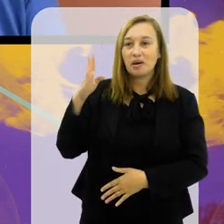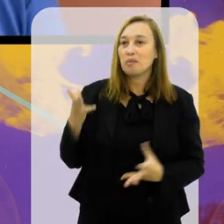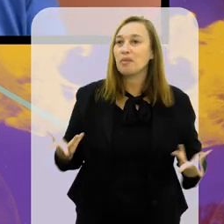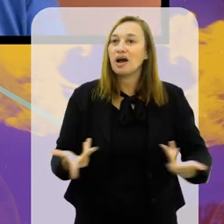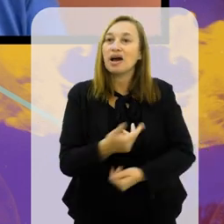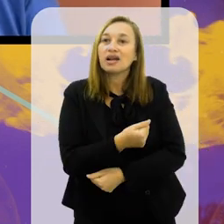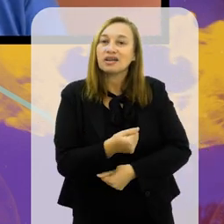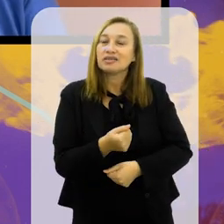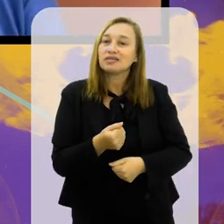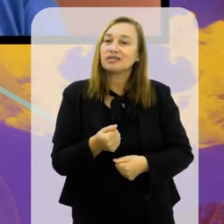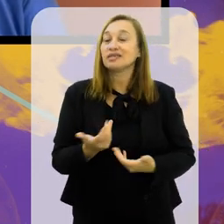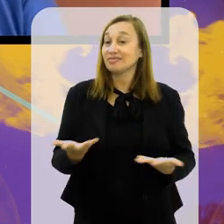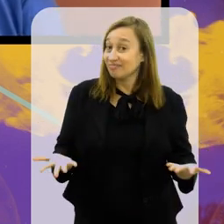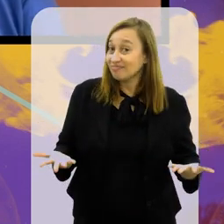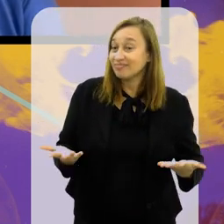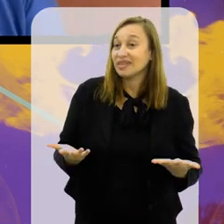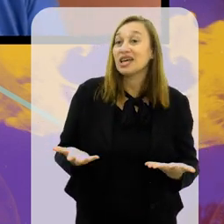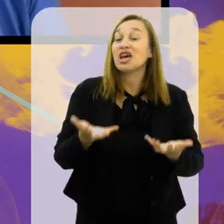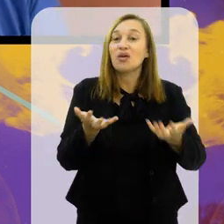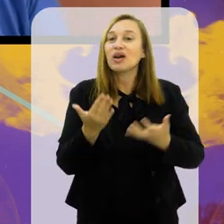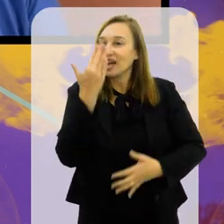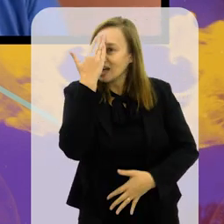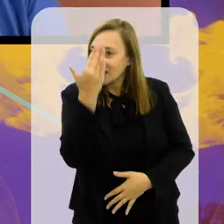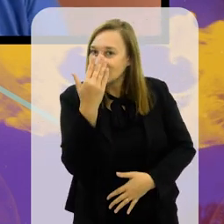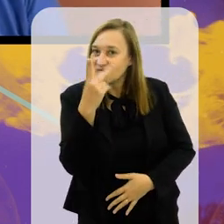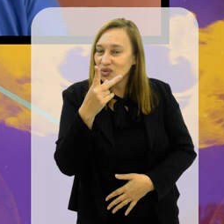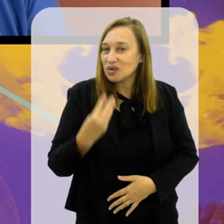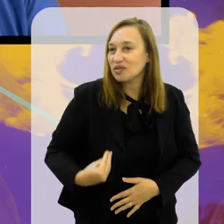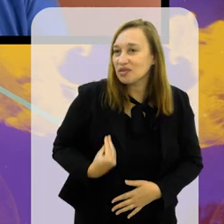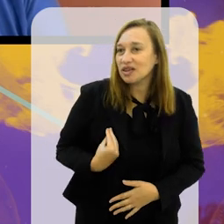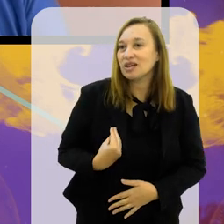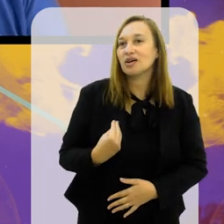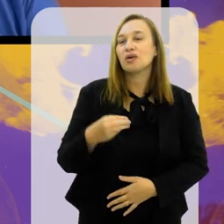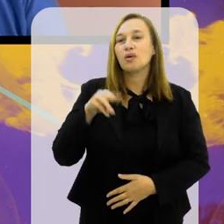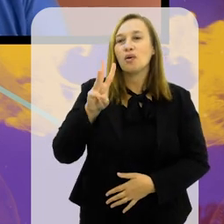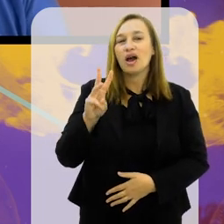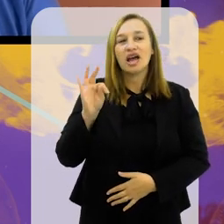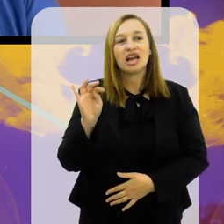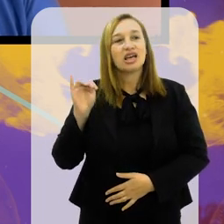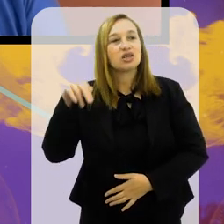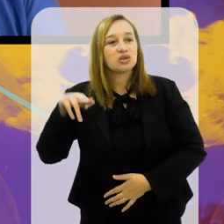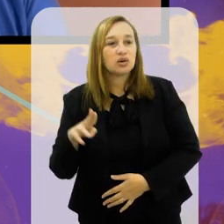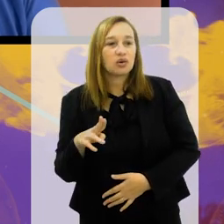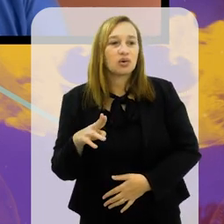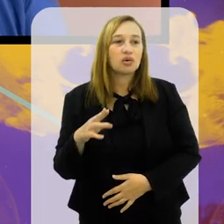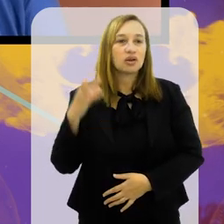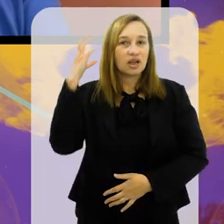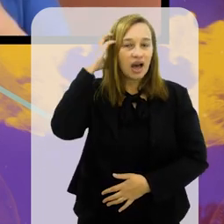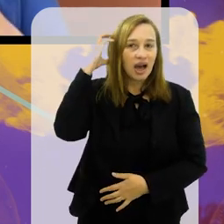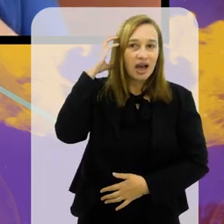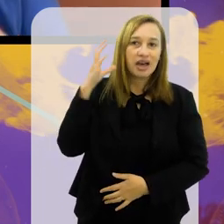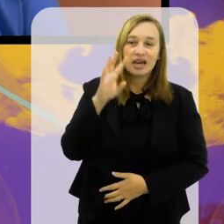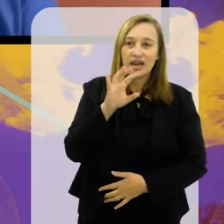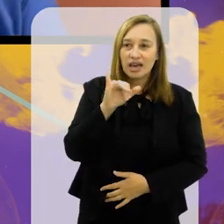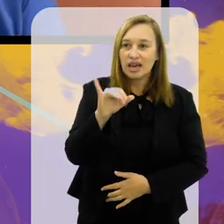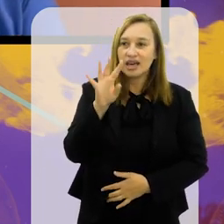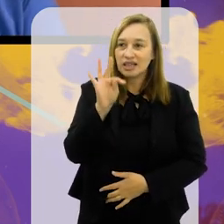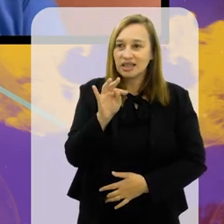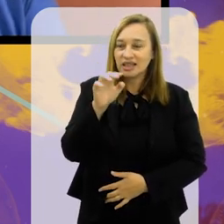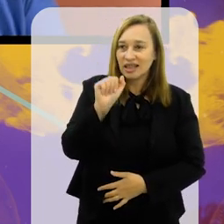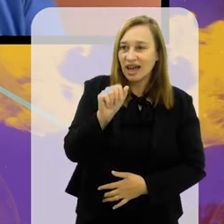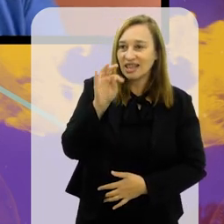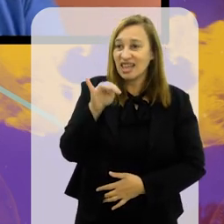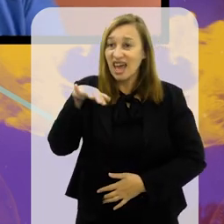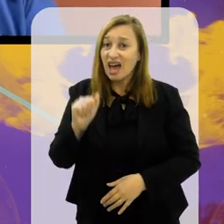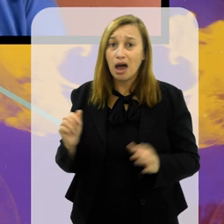Era excepcional. Maravilhoso. Fora de série. Eu quero agradecer a sua presença, Wellington Campos, como